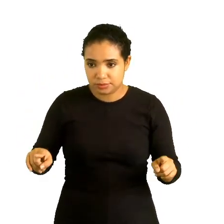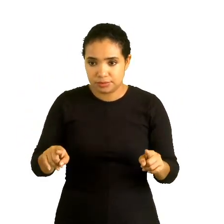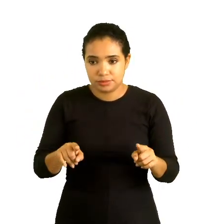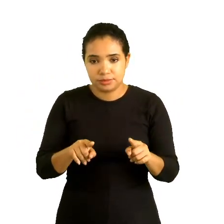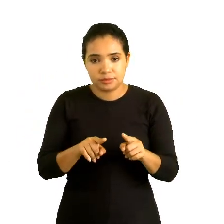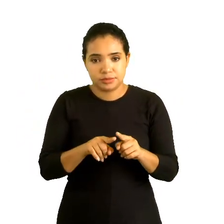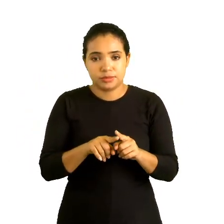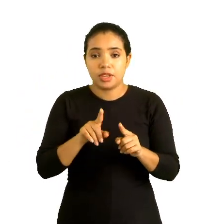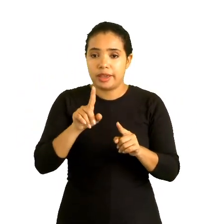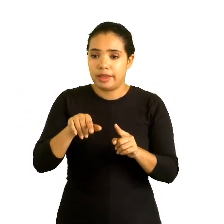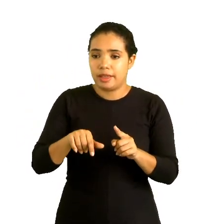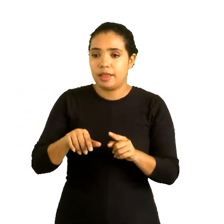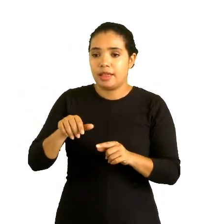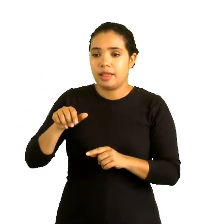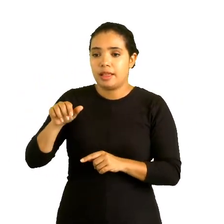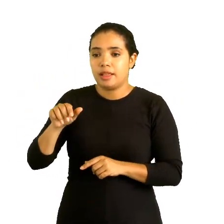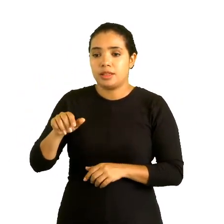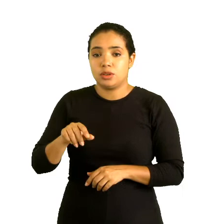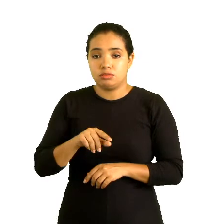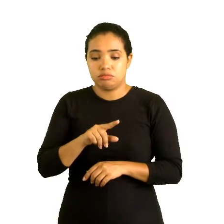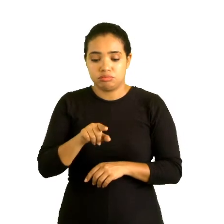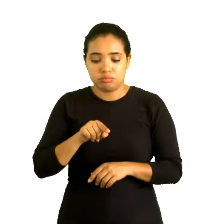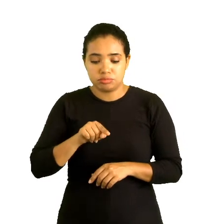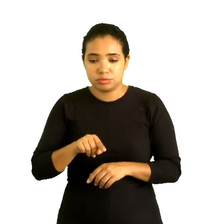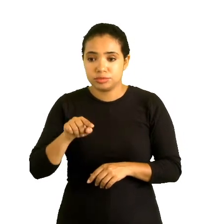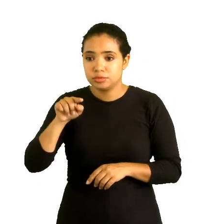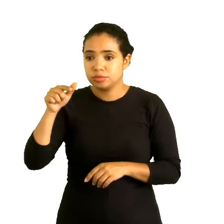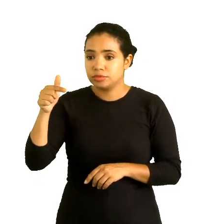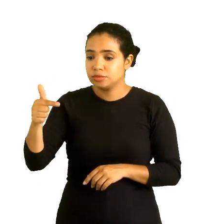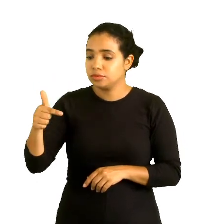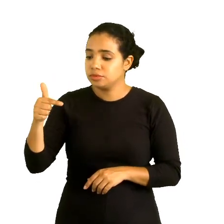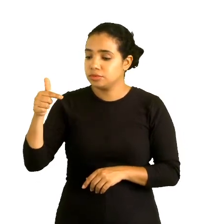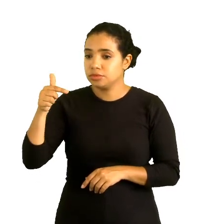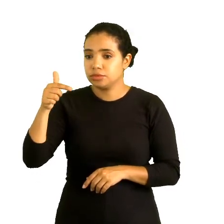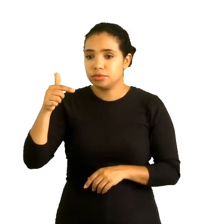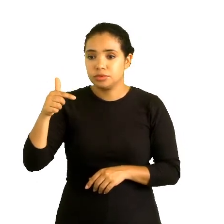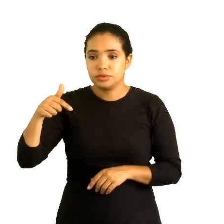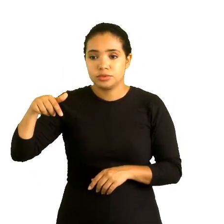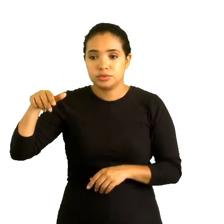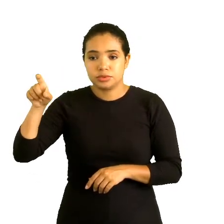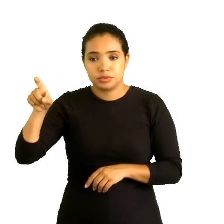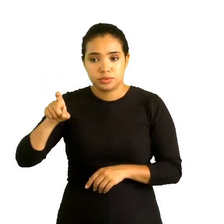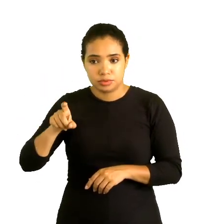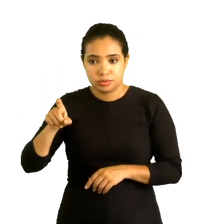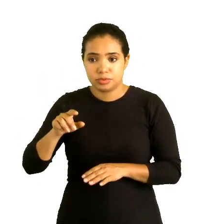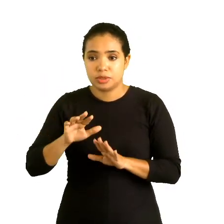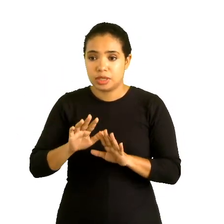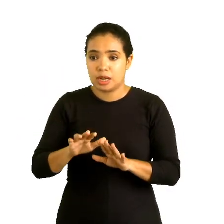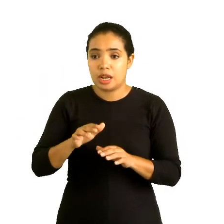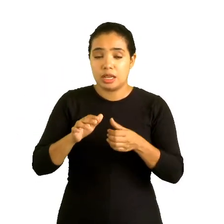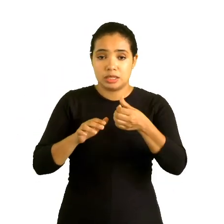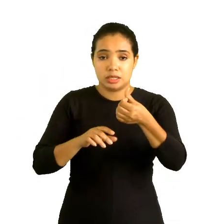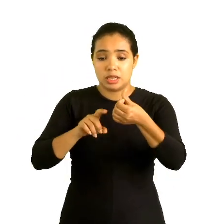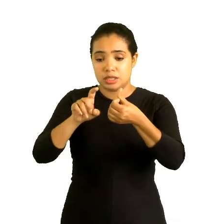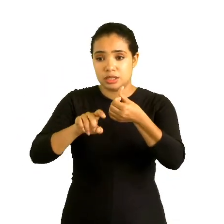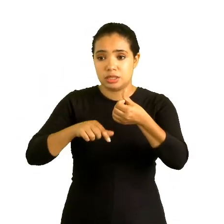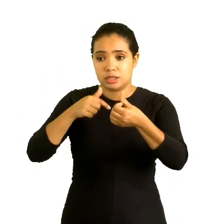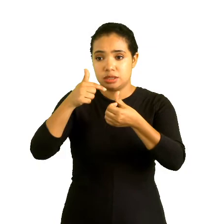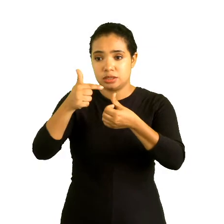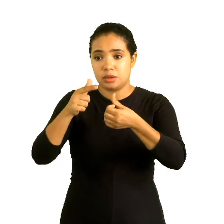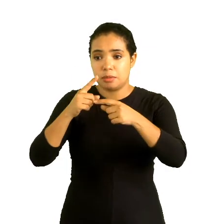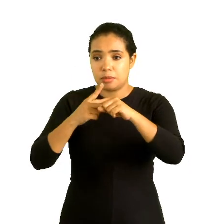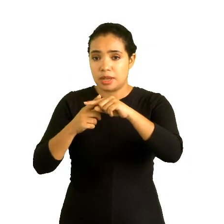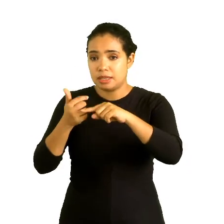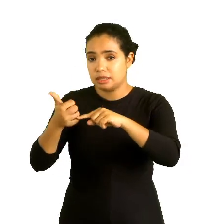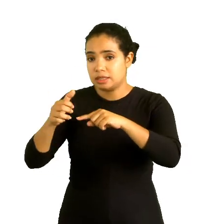é representada pelo polinômio 6x elevado ao quadrado mais 10x, qual é o monômio